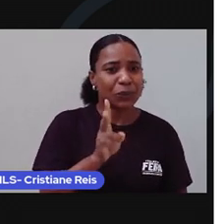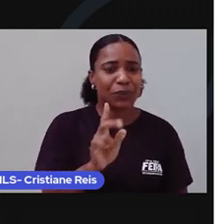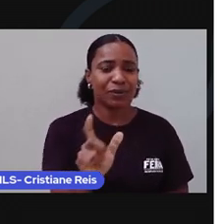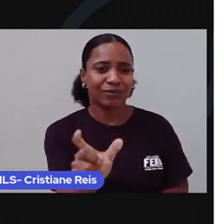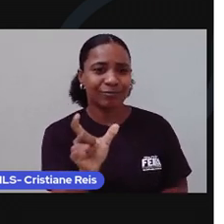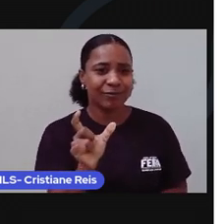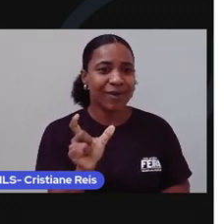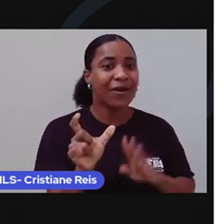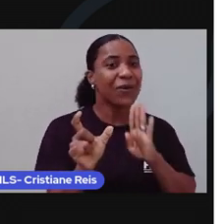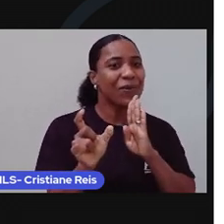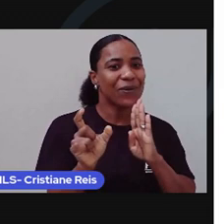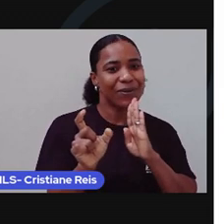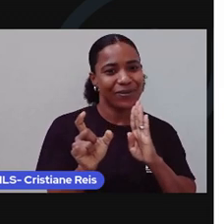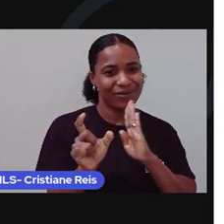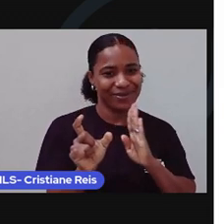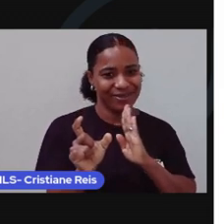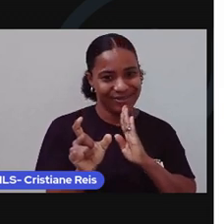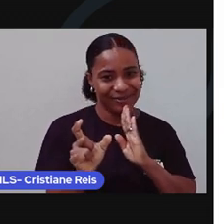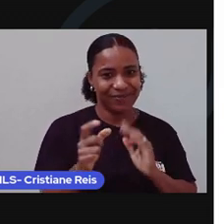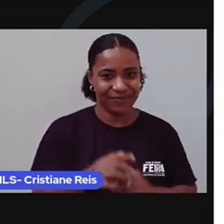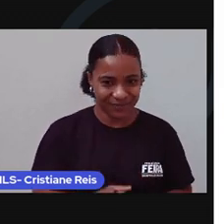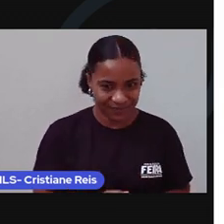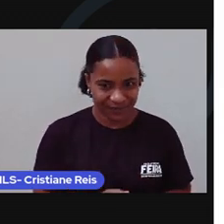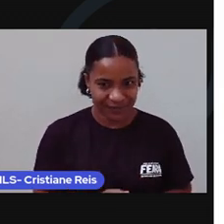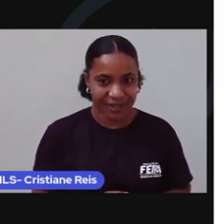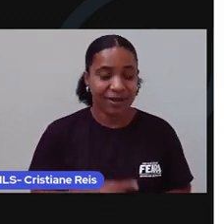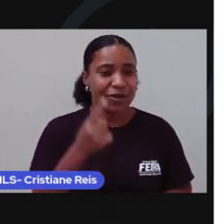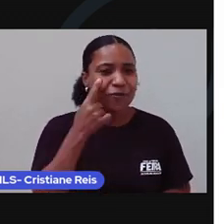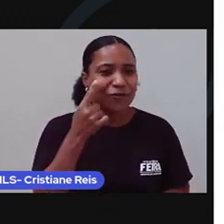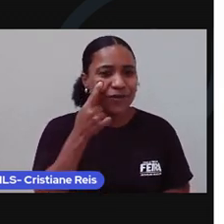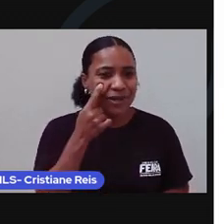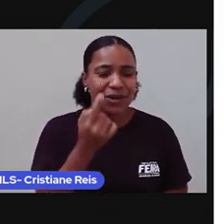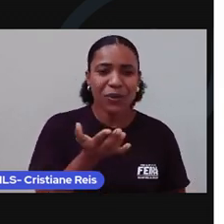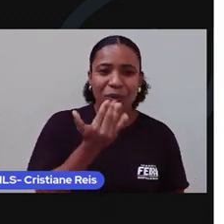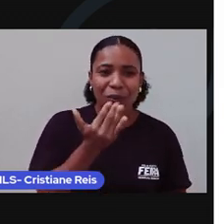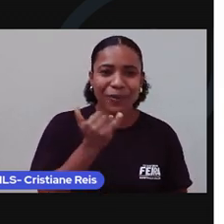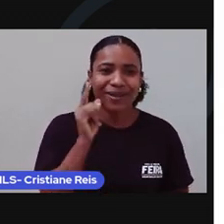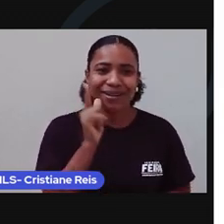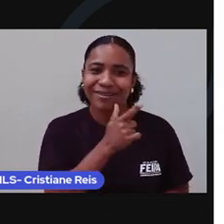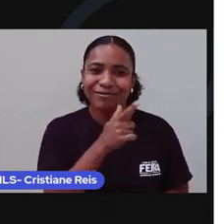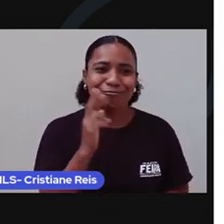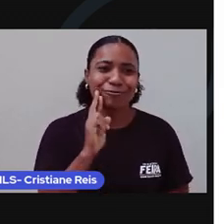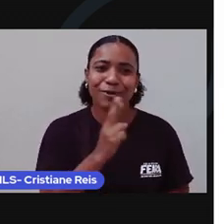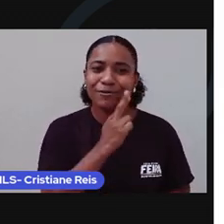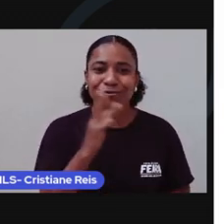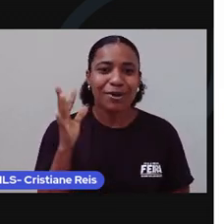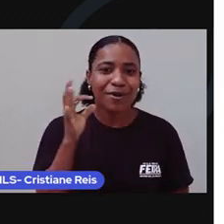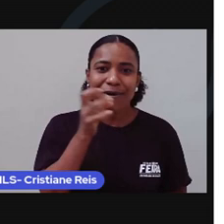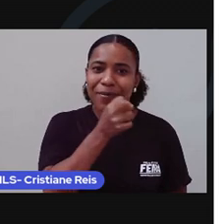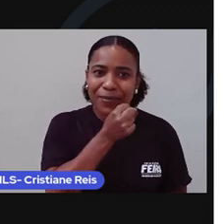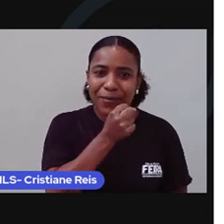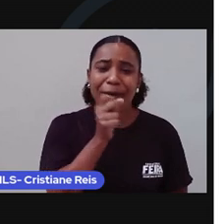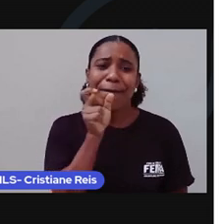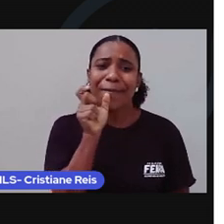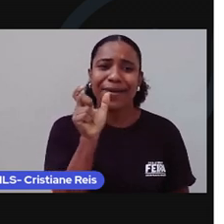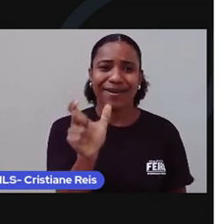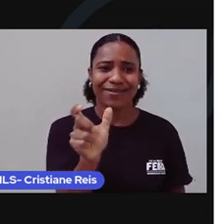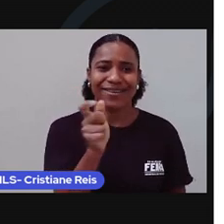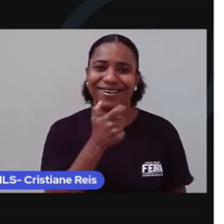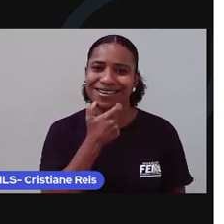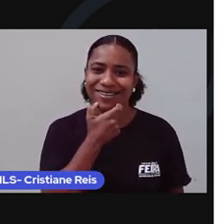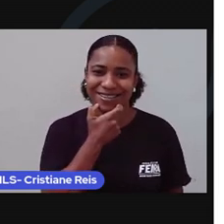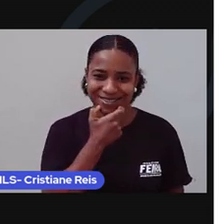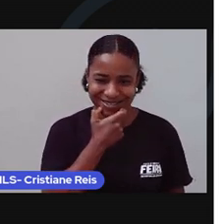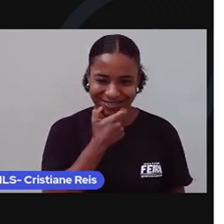food, você já reparou que grande parte das comidas e bebidas vendidas nesses lugares tem o nome em inglês? Para